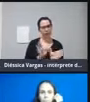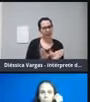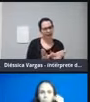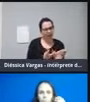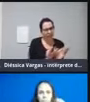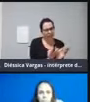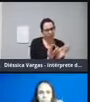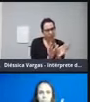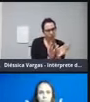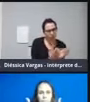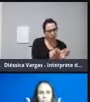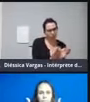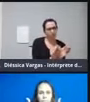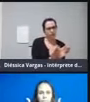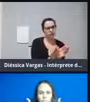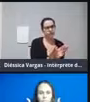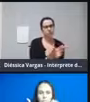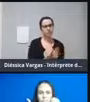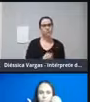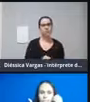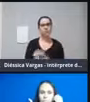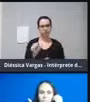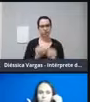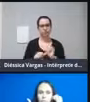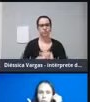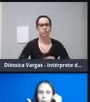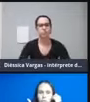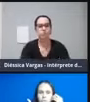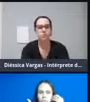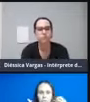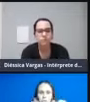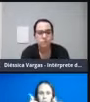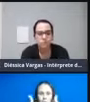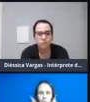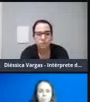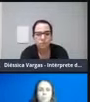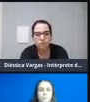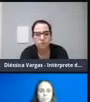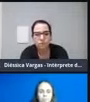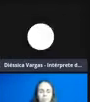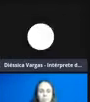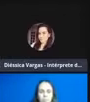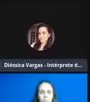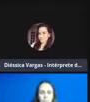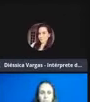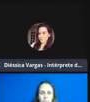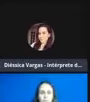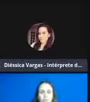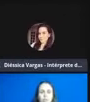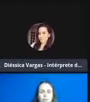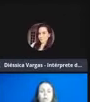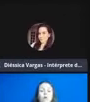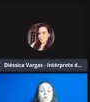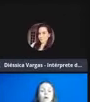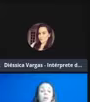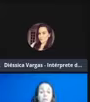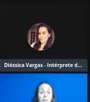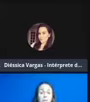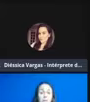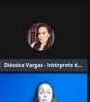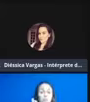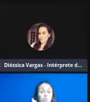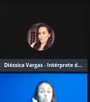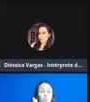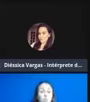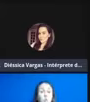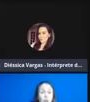são que dão o equilíbrio e a agilidade para o voo desses insetos, né? Quem nunca tentou matar um mosquito e